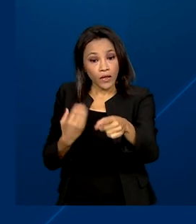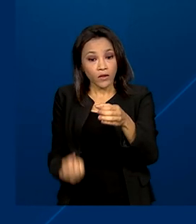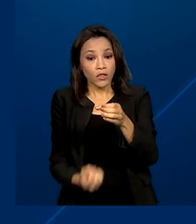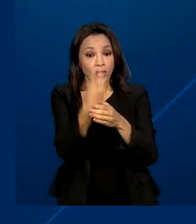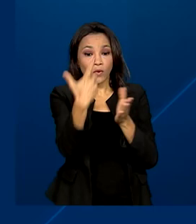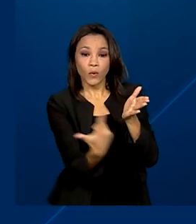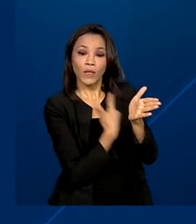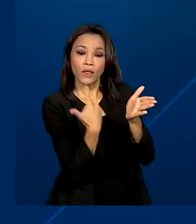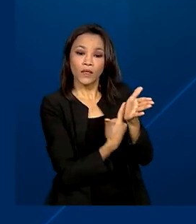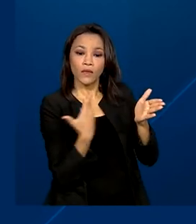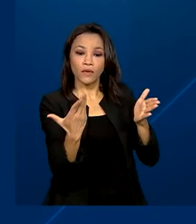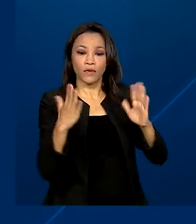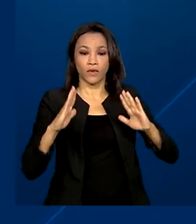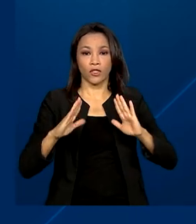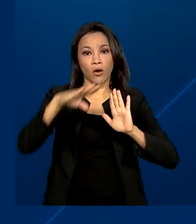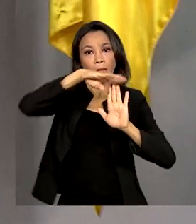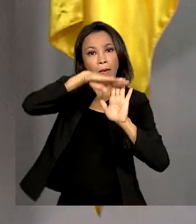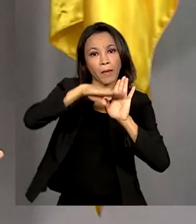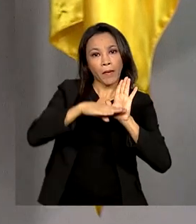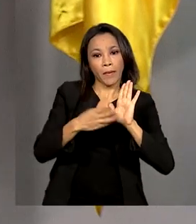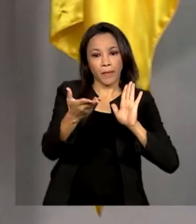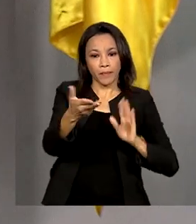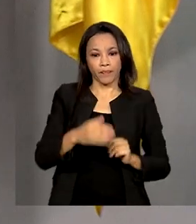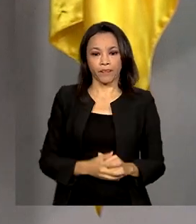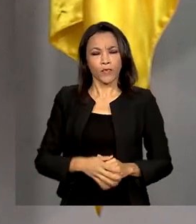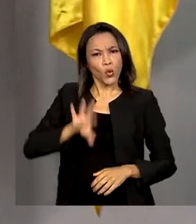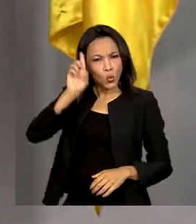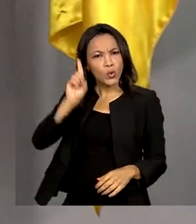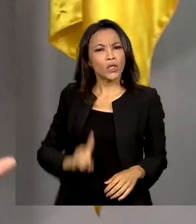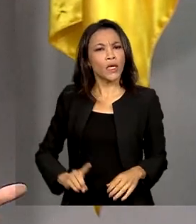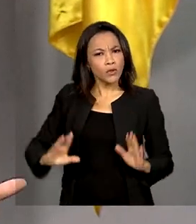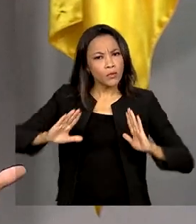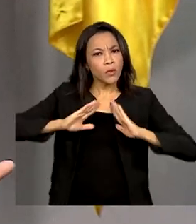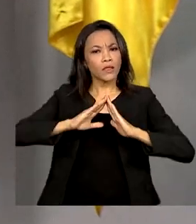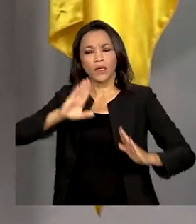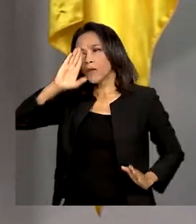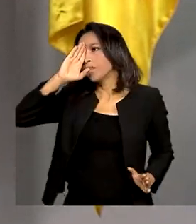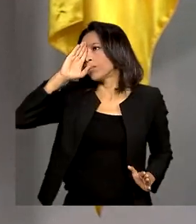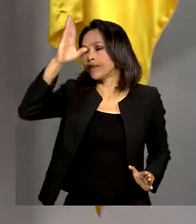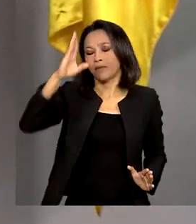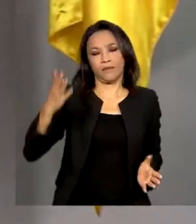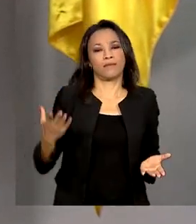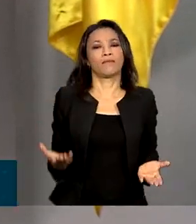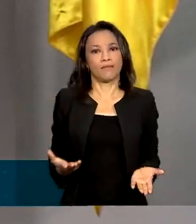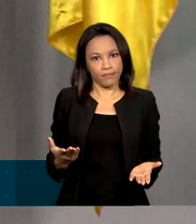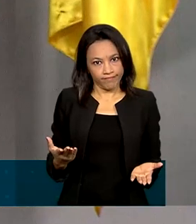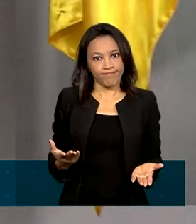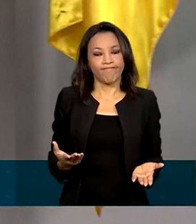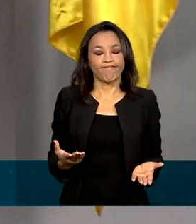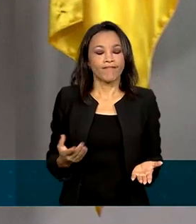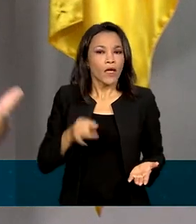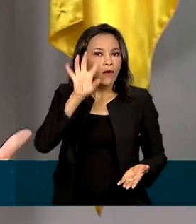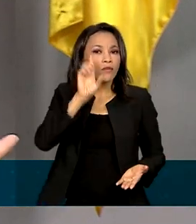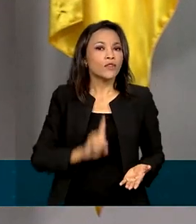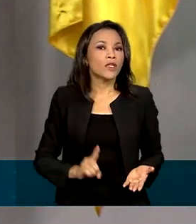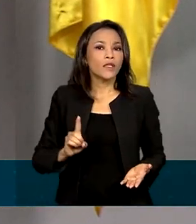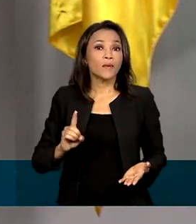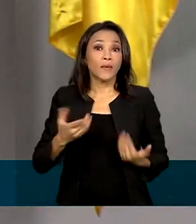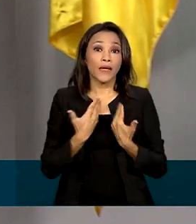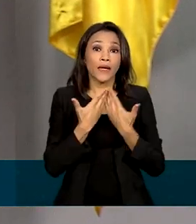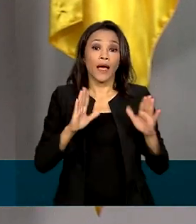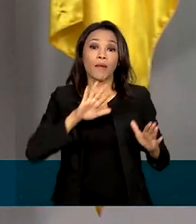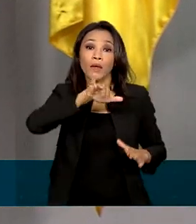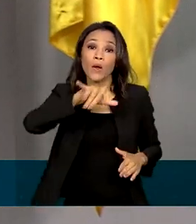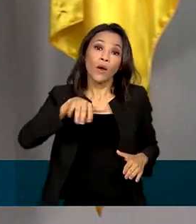Brasileiro de Moradia I. O direito à moradia é o direito essencial, é o direito que abre outras portas para os